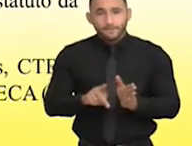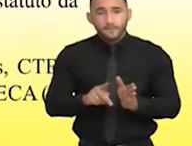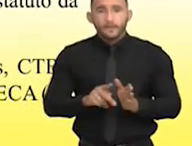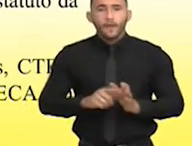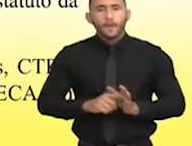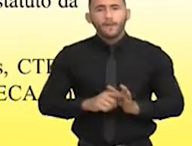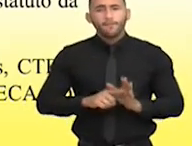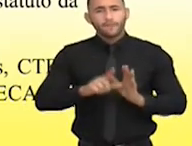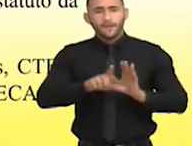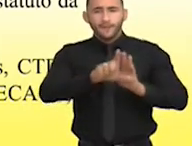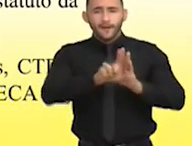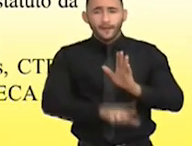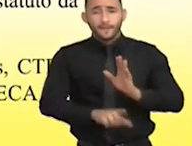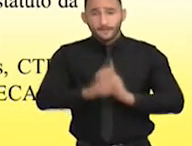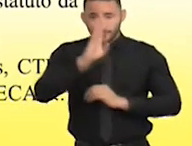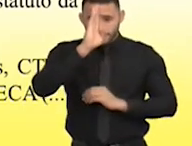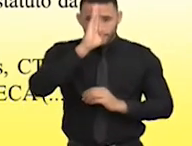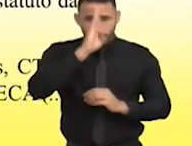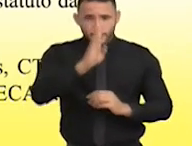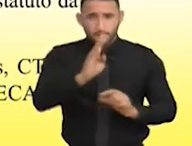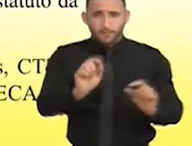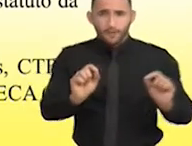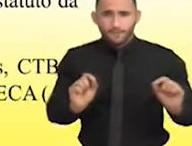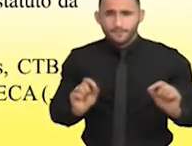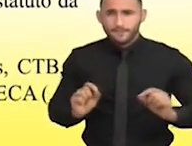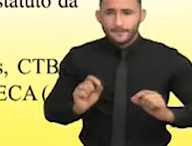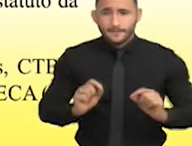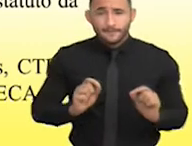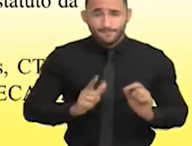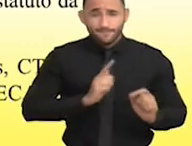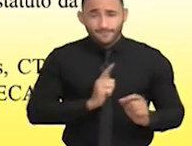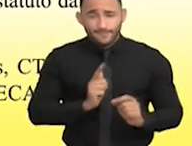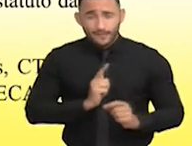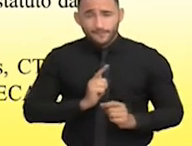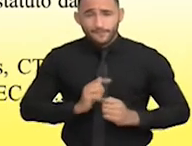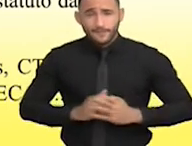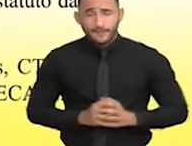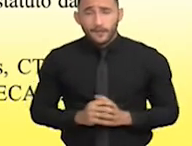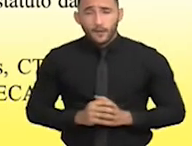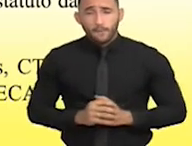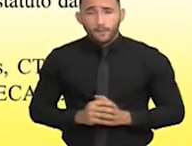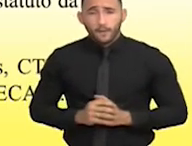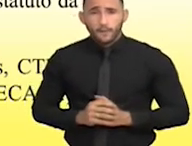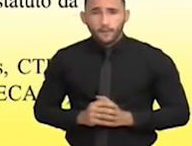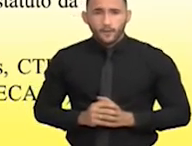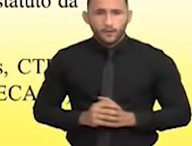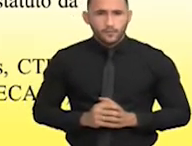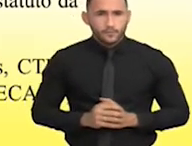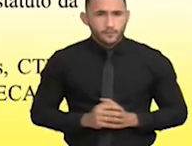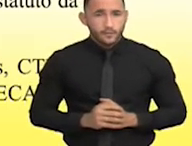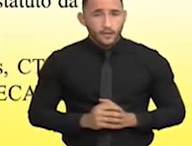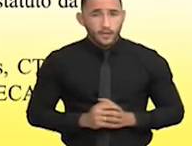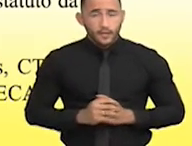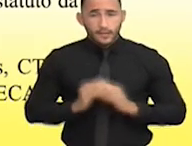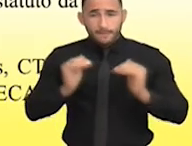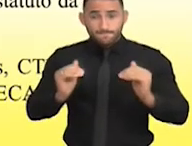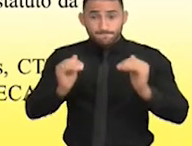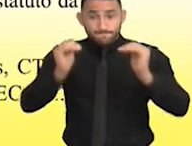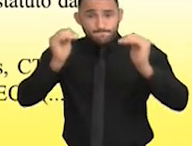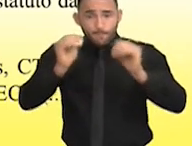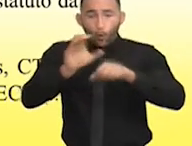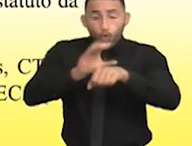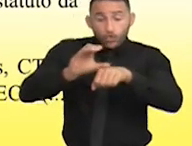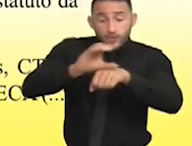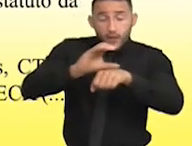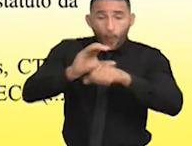dentre as leis principais que nós temos hoje no Brasil, nós temos lá, supra-constitucional, ou seja, acima da nossa Constituição